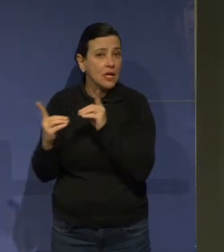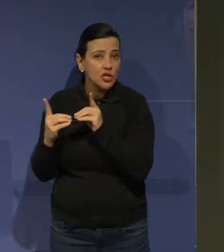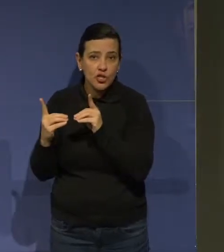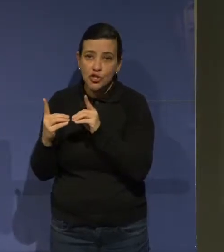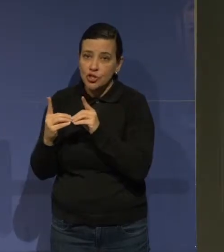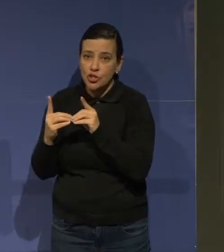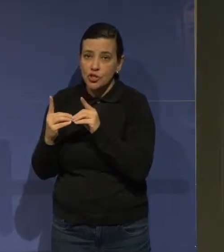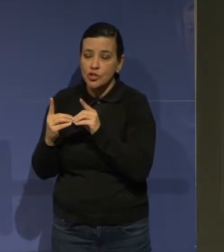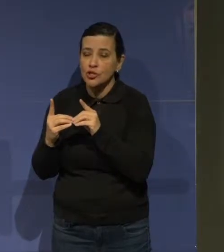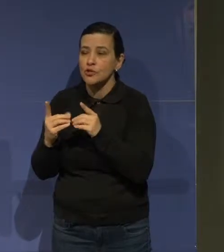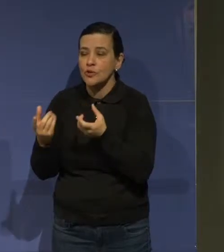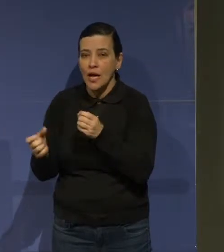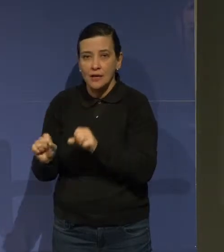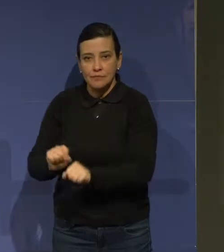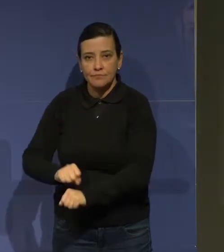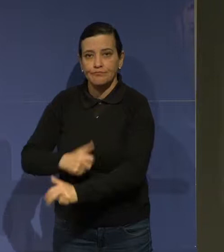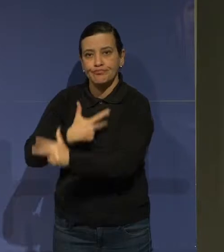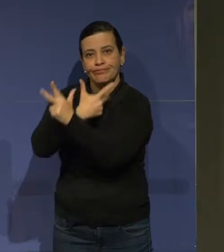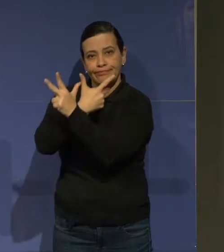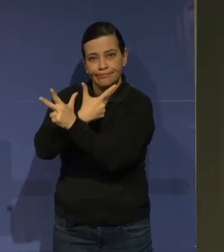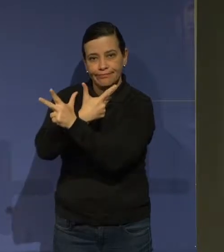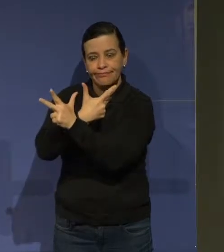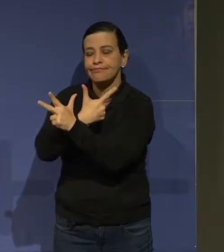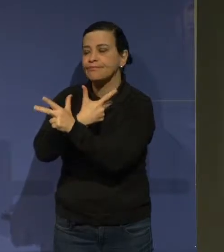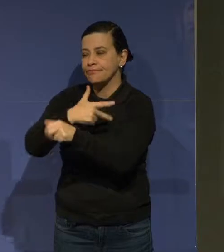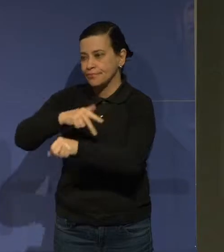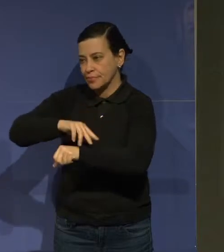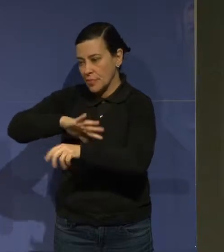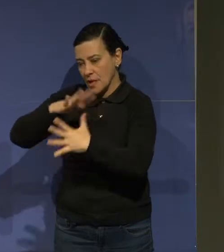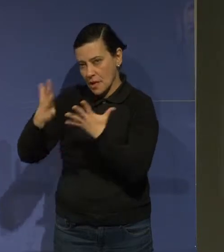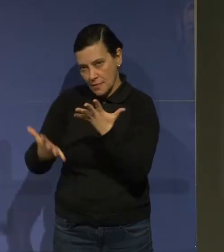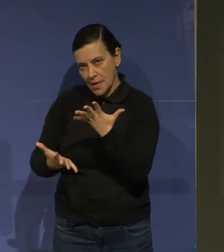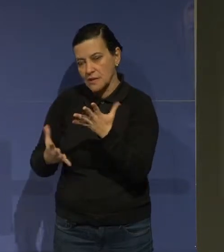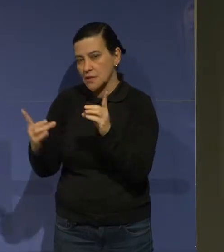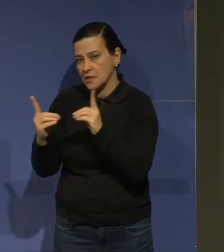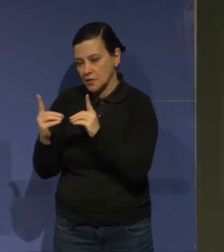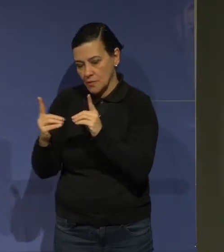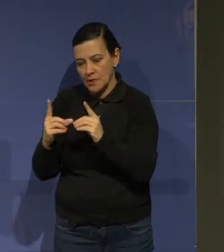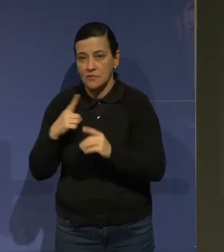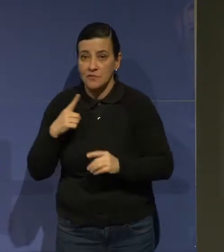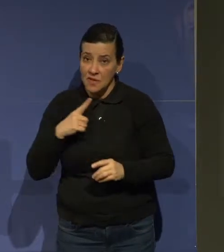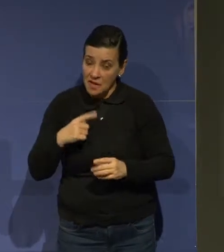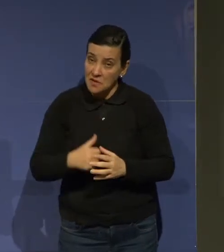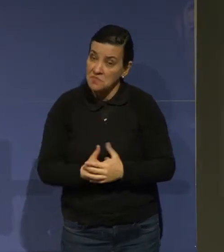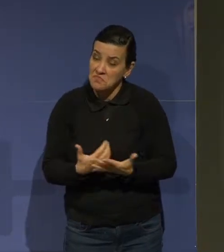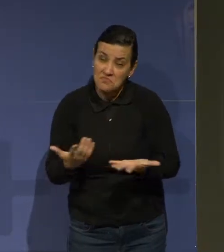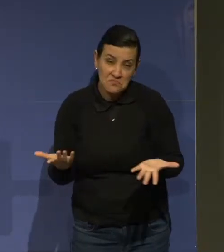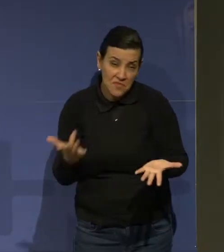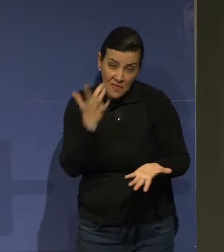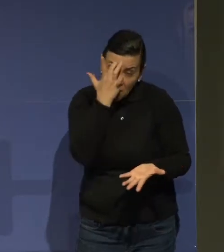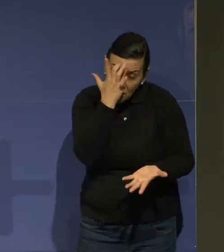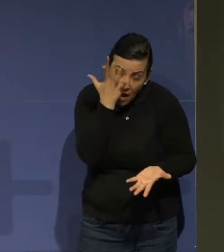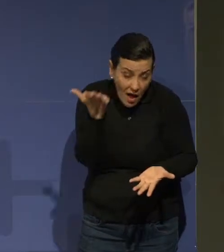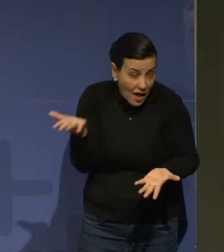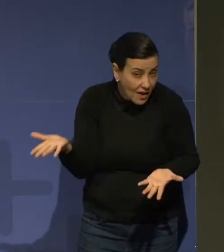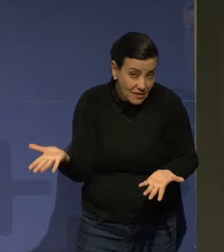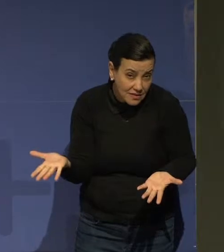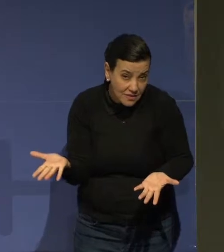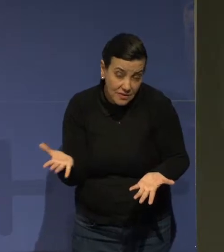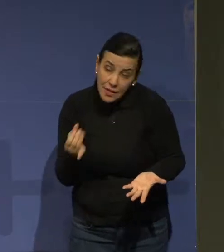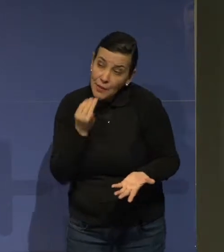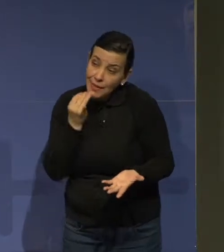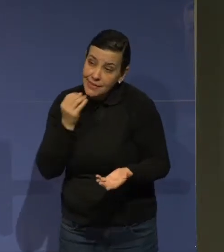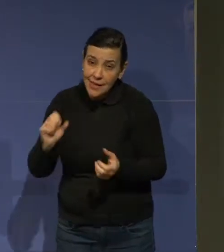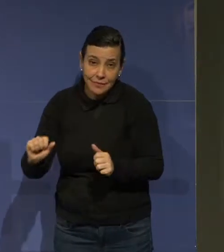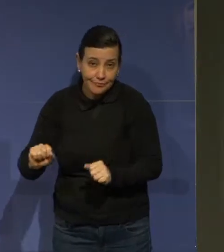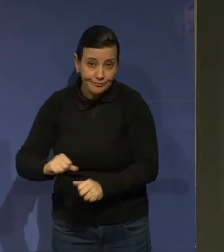por videoconferência com esse aplicativo. Então, não tem um segredo. Aparece o intérprete